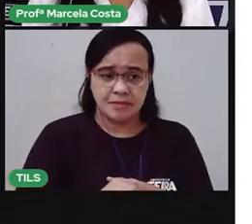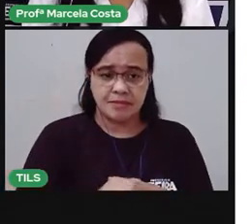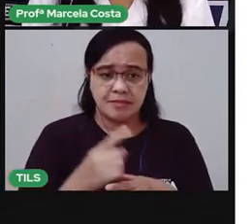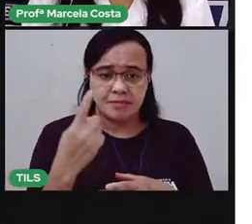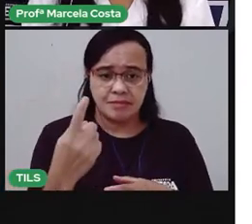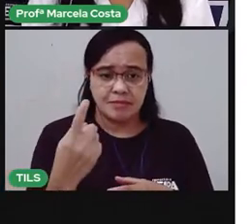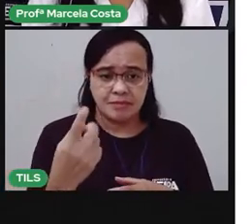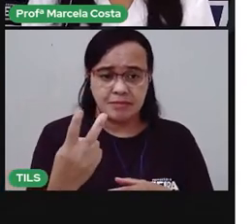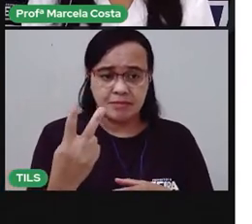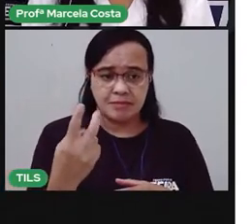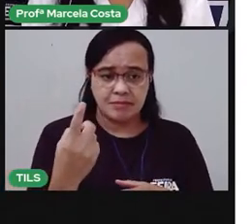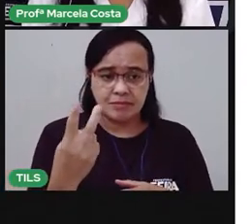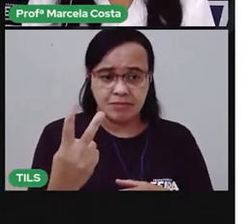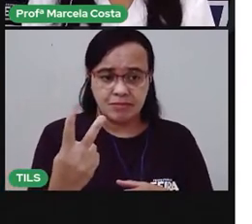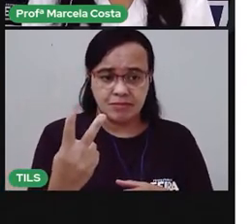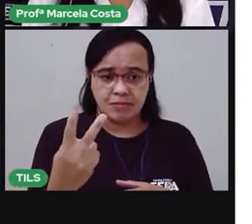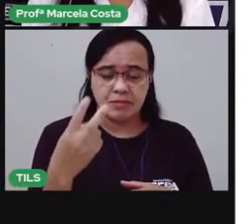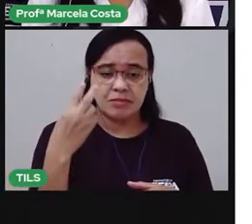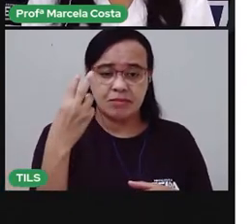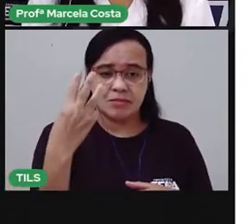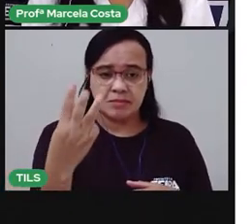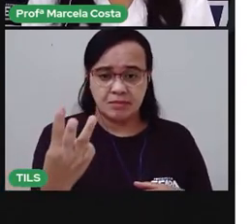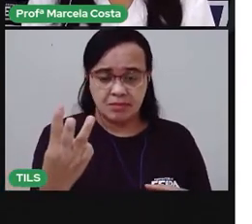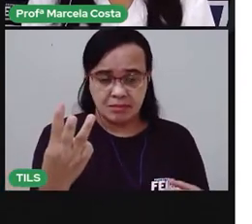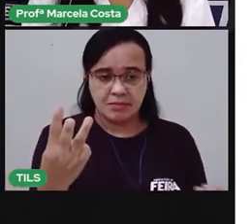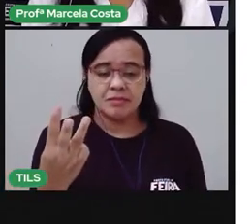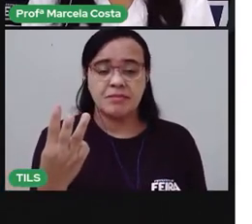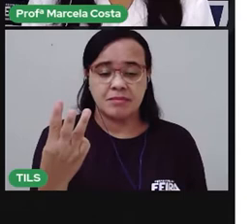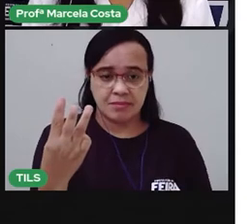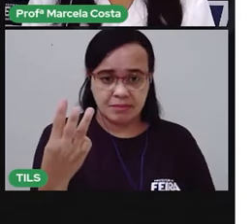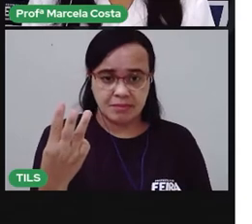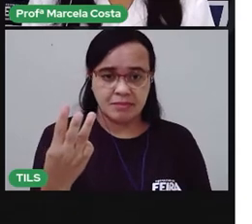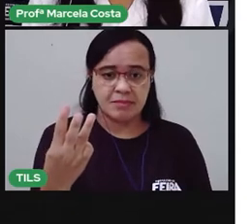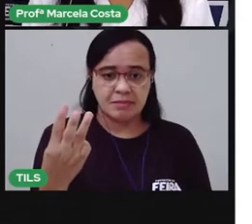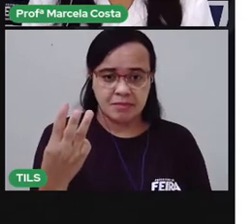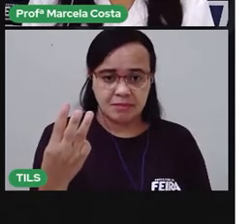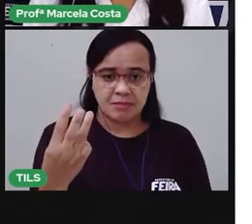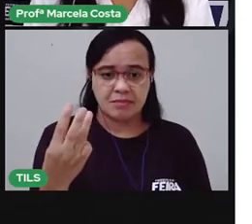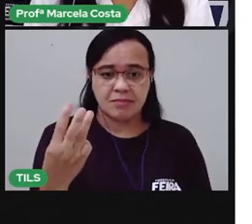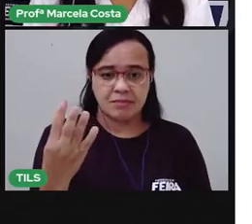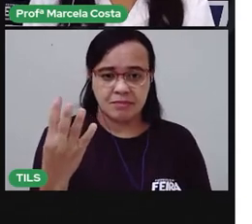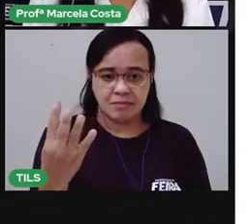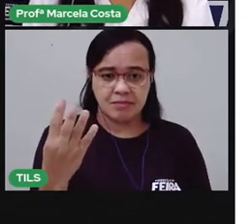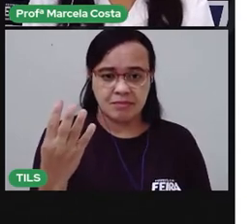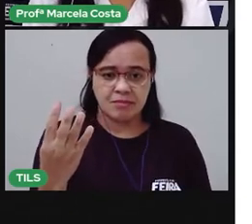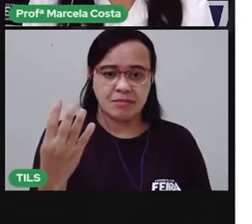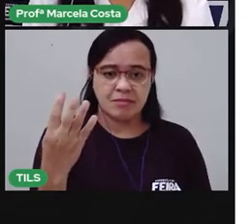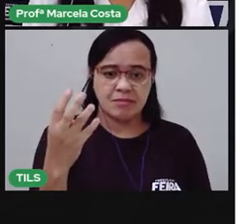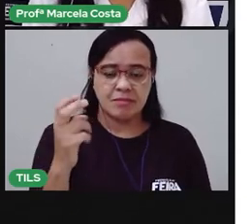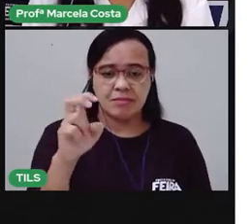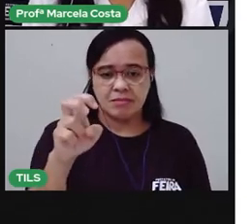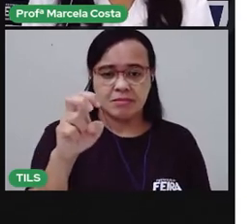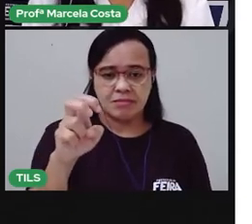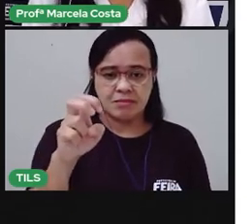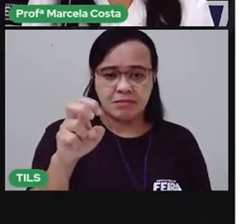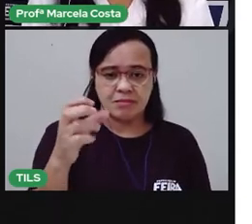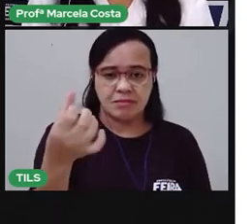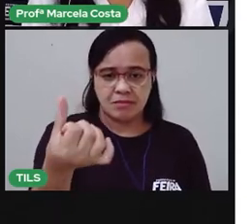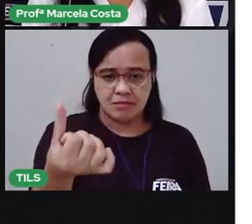Uma, duas, três, quatro, cinco,